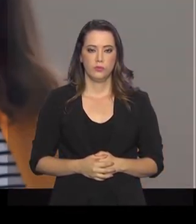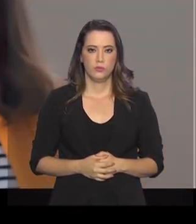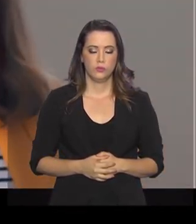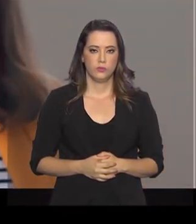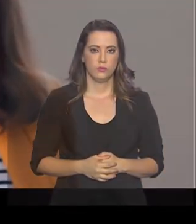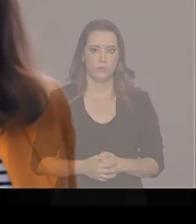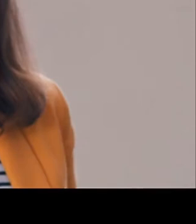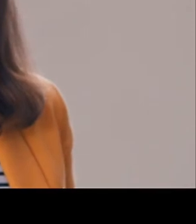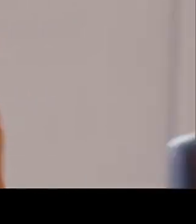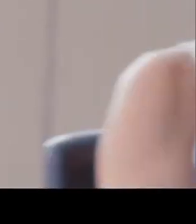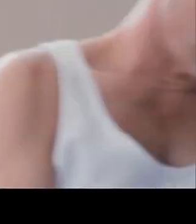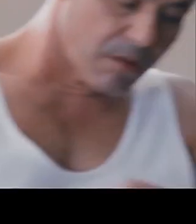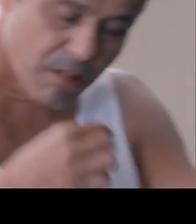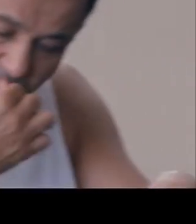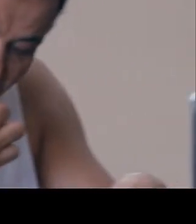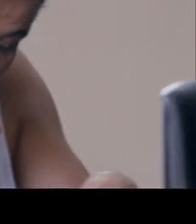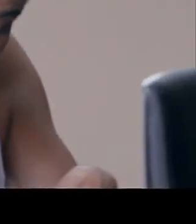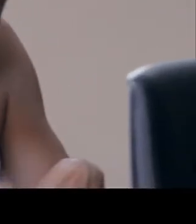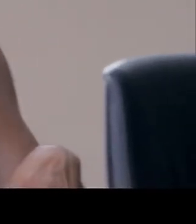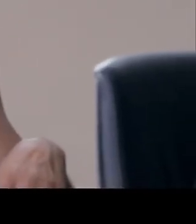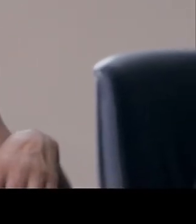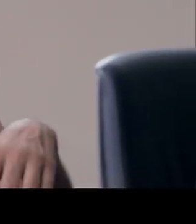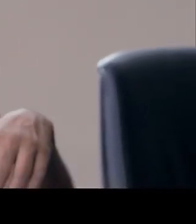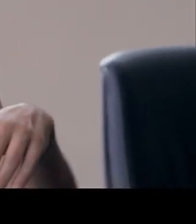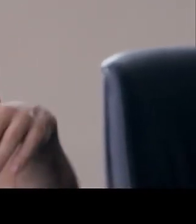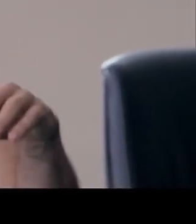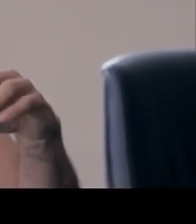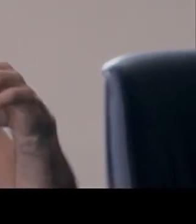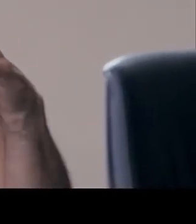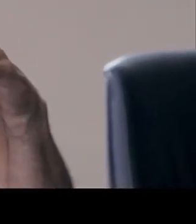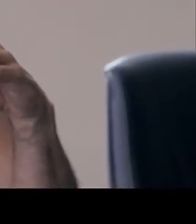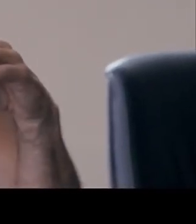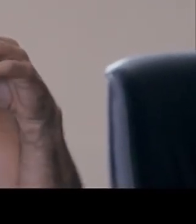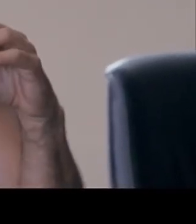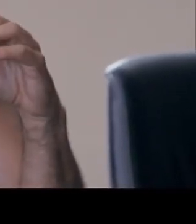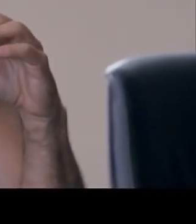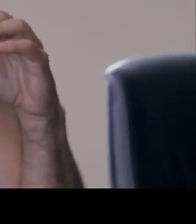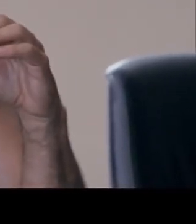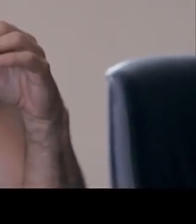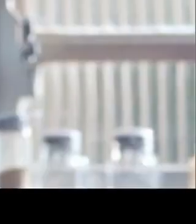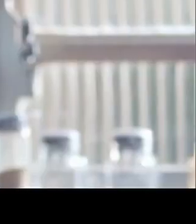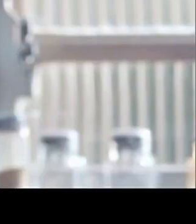à diretora de marketing e ao... Você tem prova do Enem hoje, né, filha?